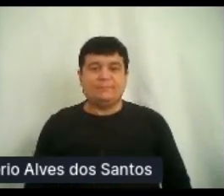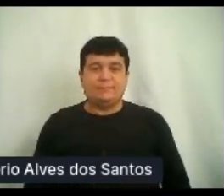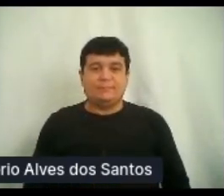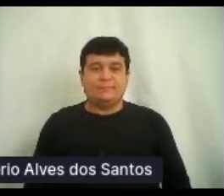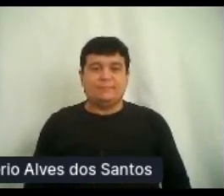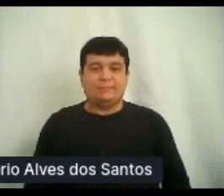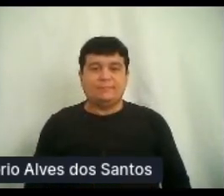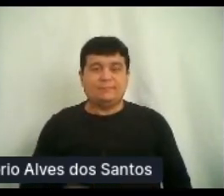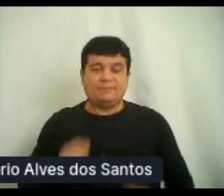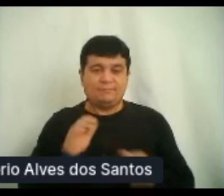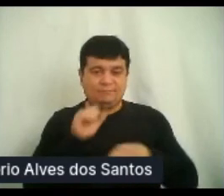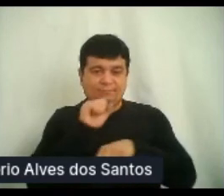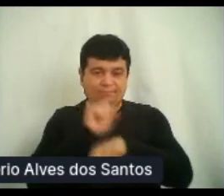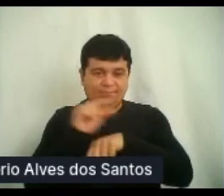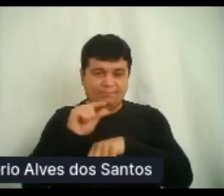Até daqui a pouco.